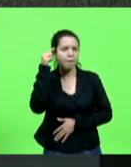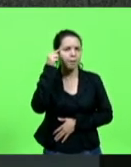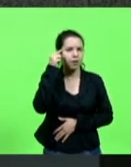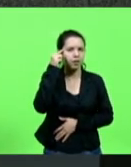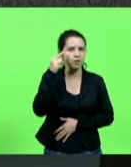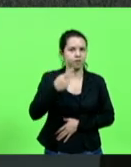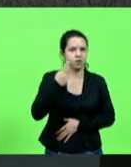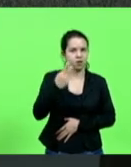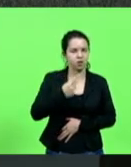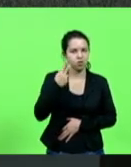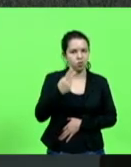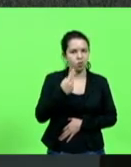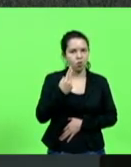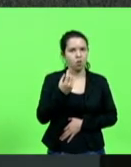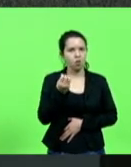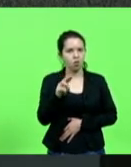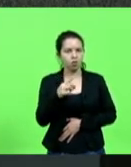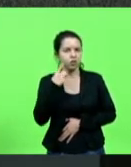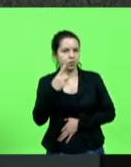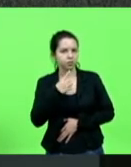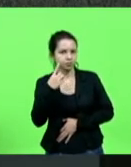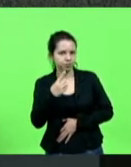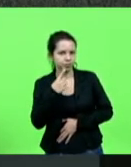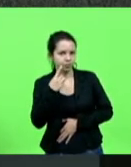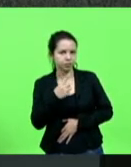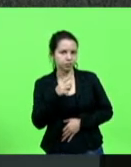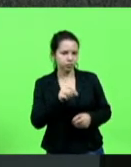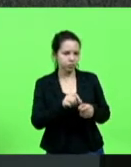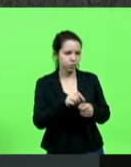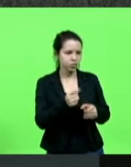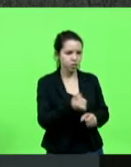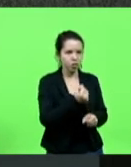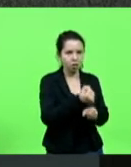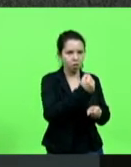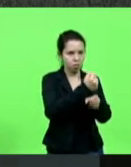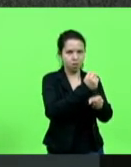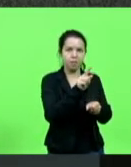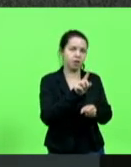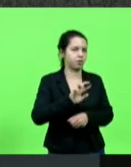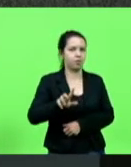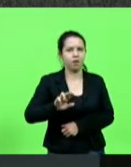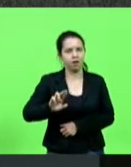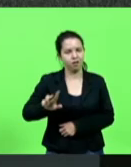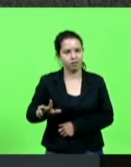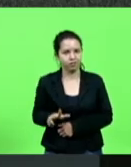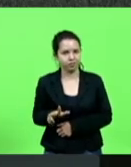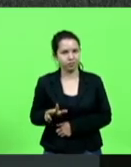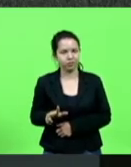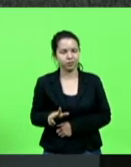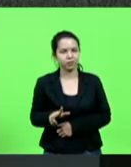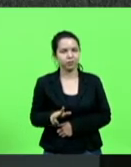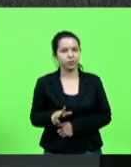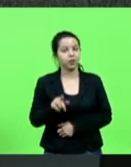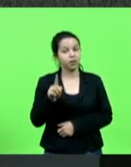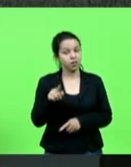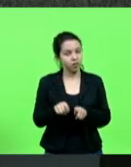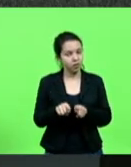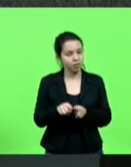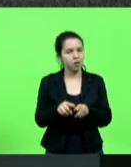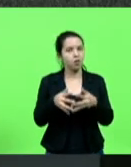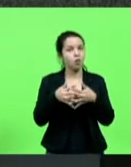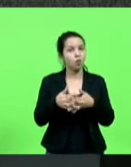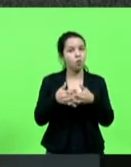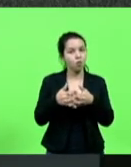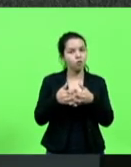ou um deputado é executor de obras, quando, na verdade, ele não é, como também confunde o que